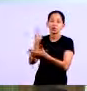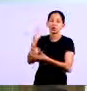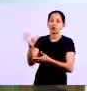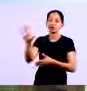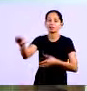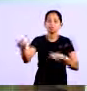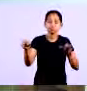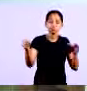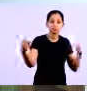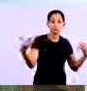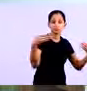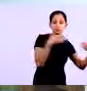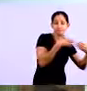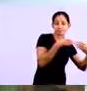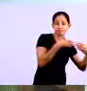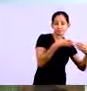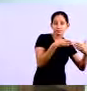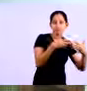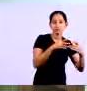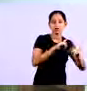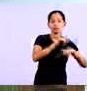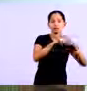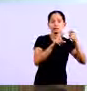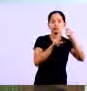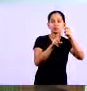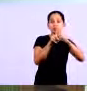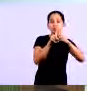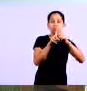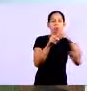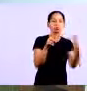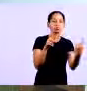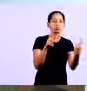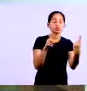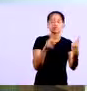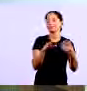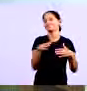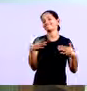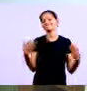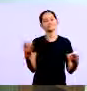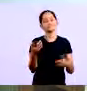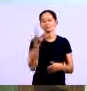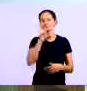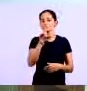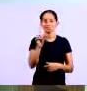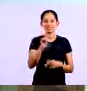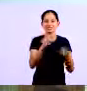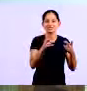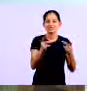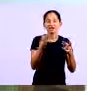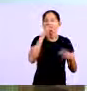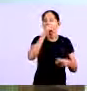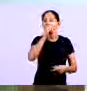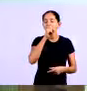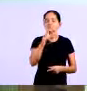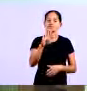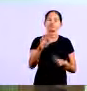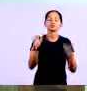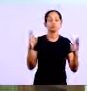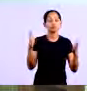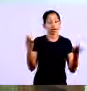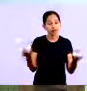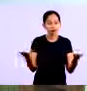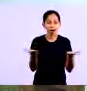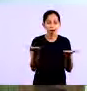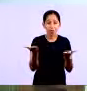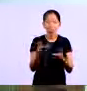ou utilizado para garantir que você ganhasse mais dinheiro num 5 rápido ele está ali parado em estoque ele não está ali gerando ganho nenhum nos tempos de inflação até que ger